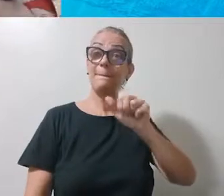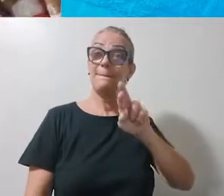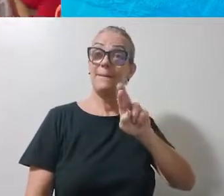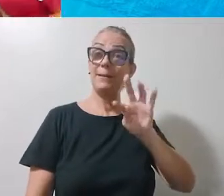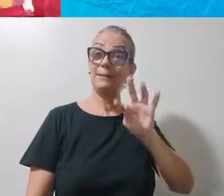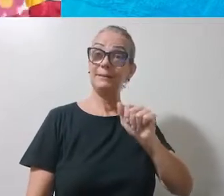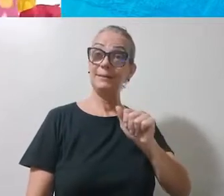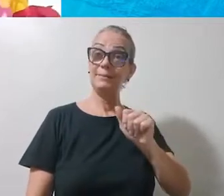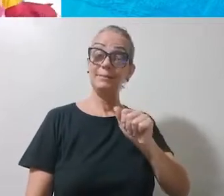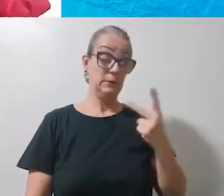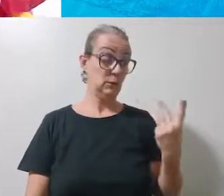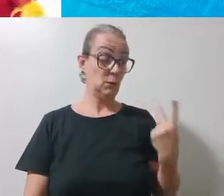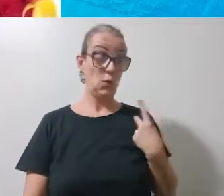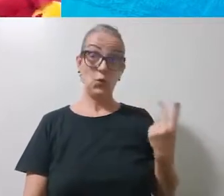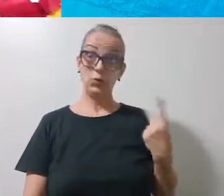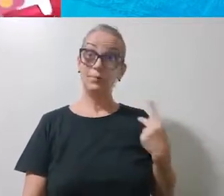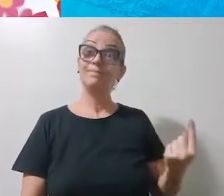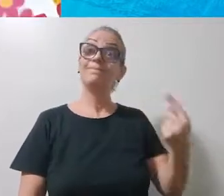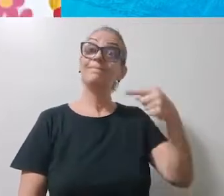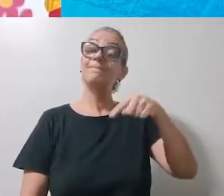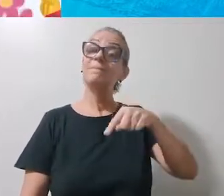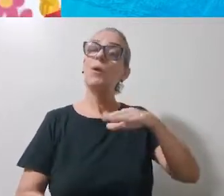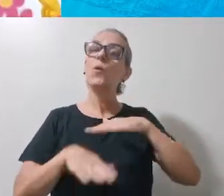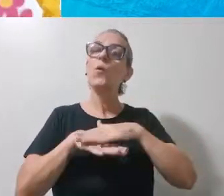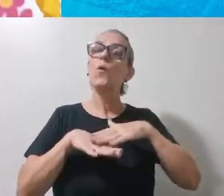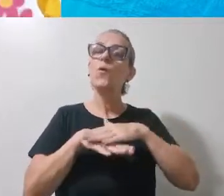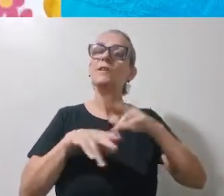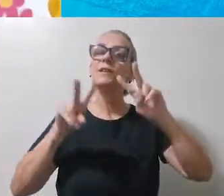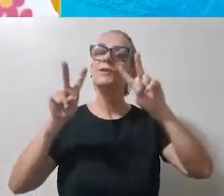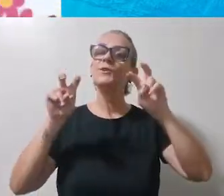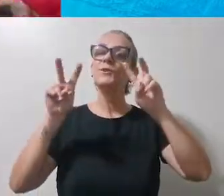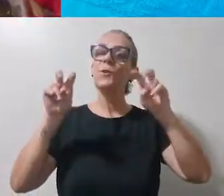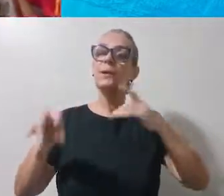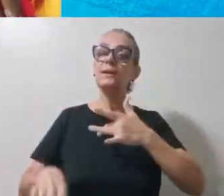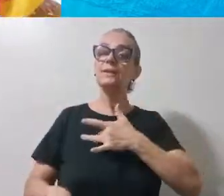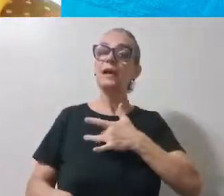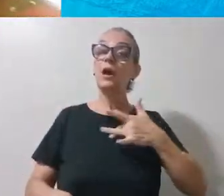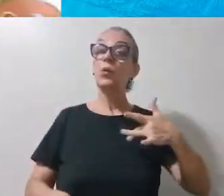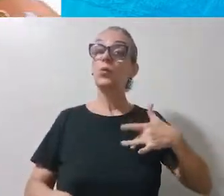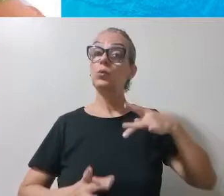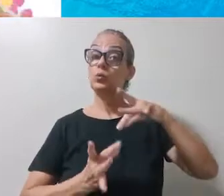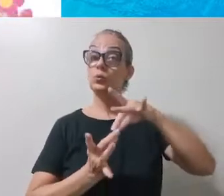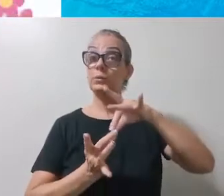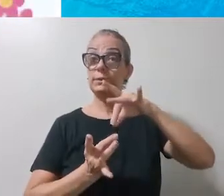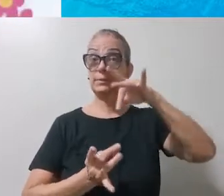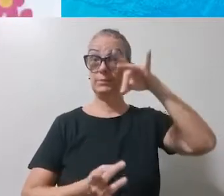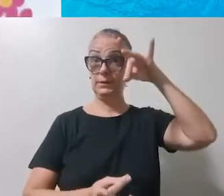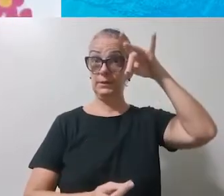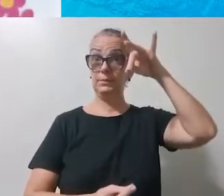E nós estamos aqui para falar sobre a saúde do espírito.